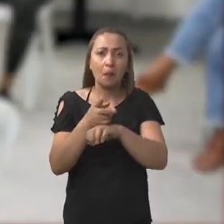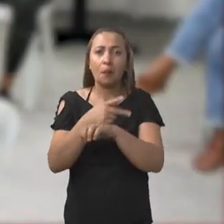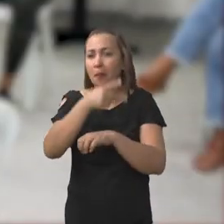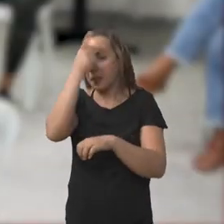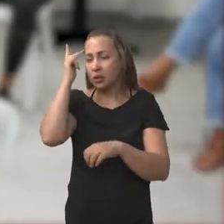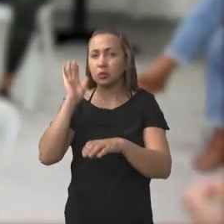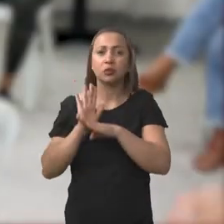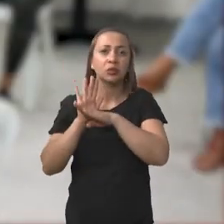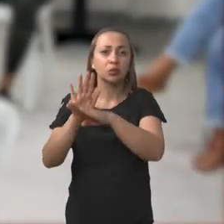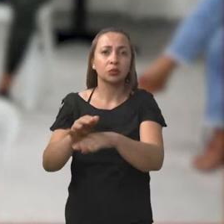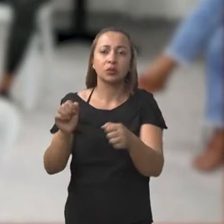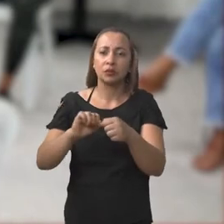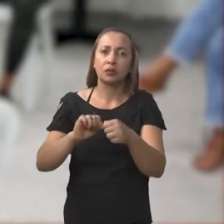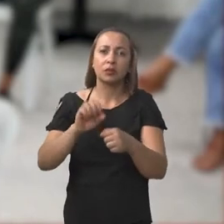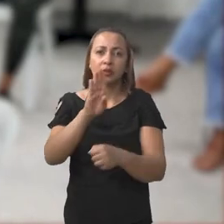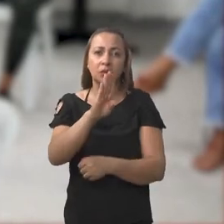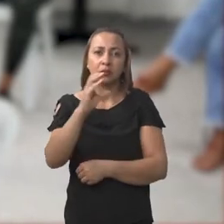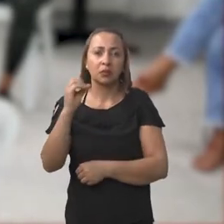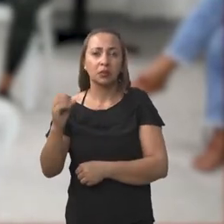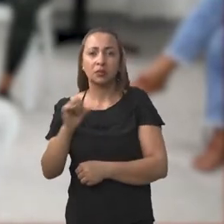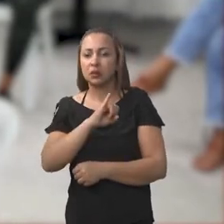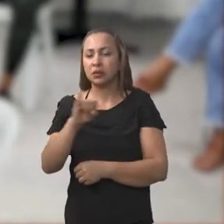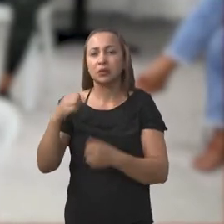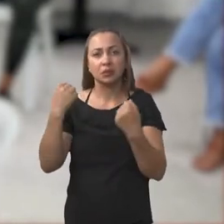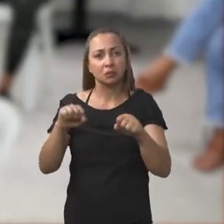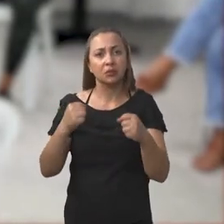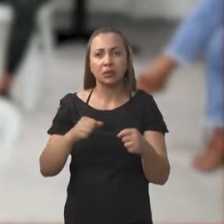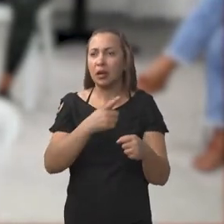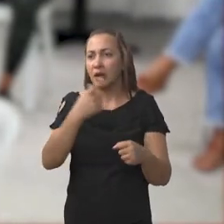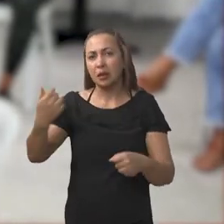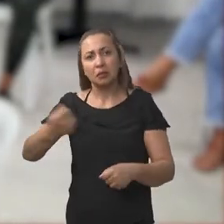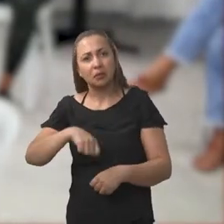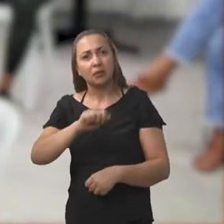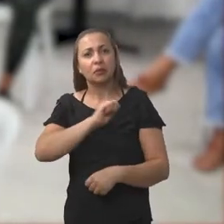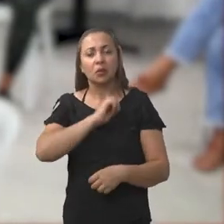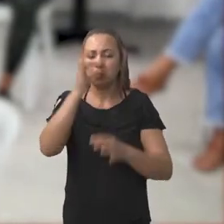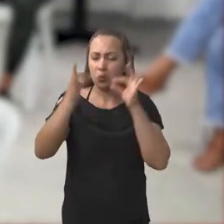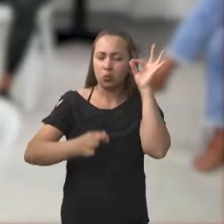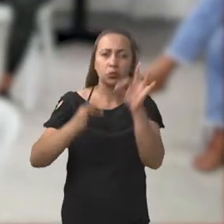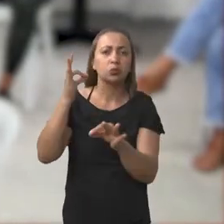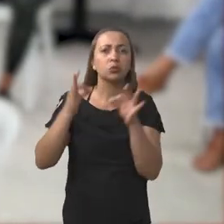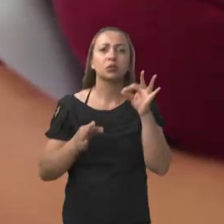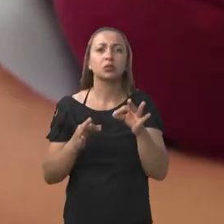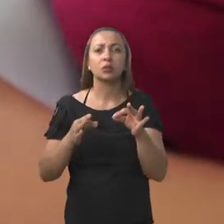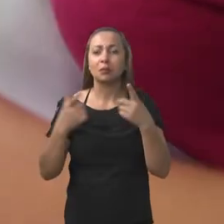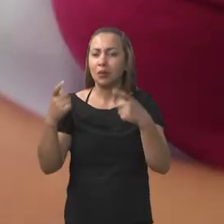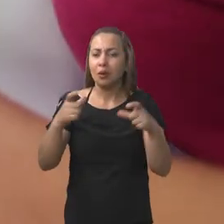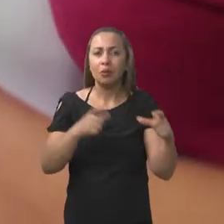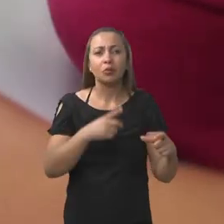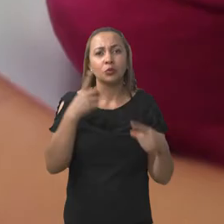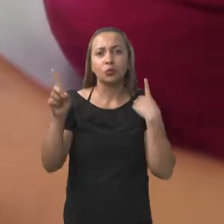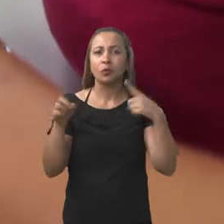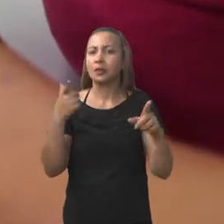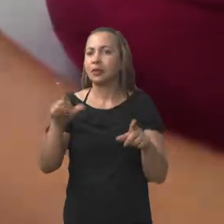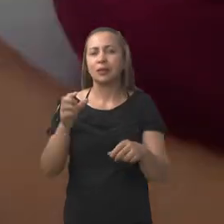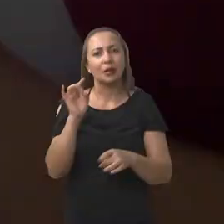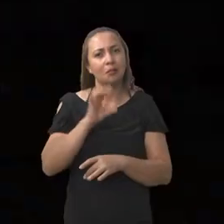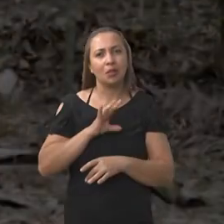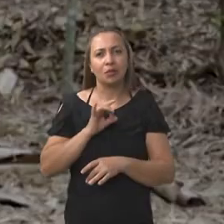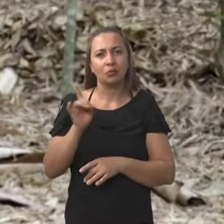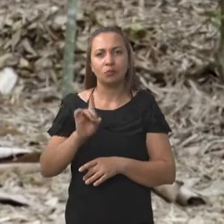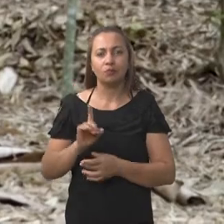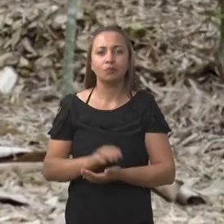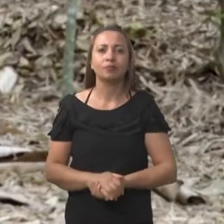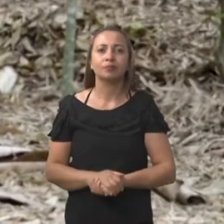pessoas que ajudem, fazer o BO, sem precisar ir para a delegacia, para o juiz, para onde for, não tenha medo, não.